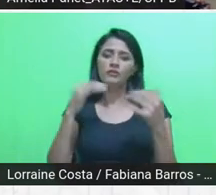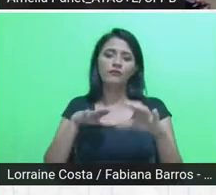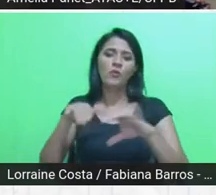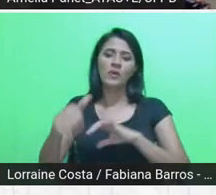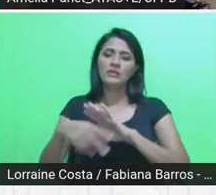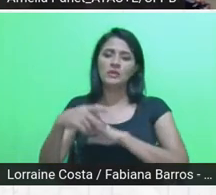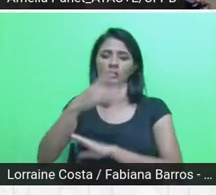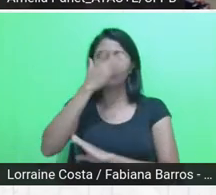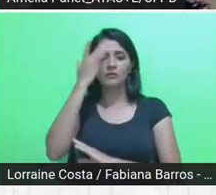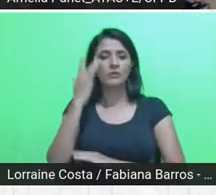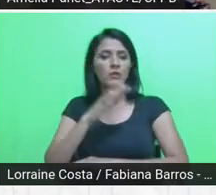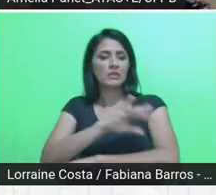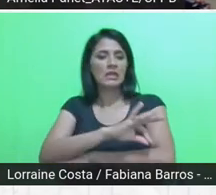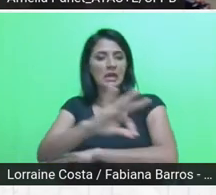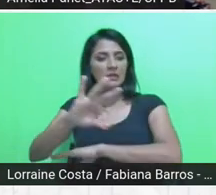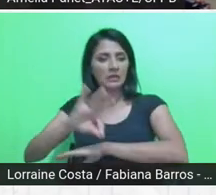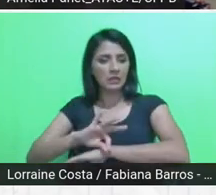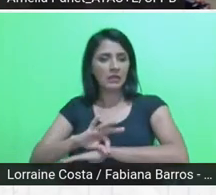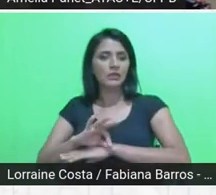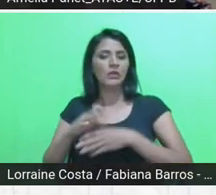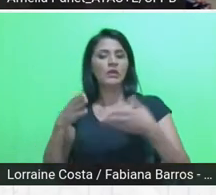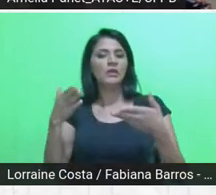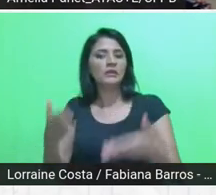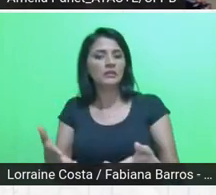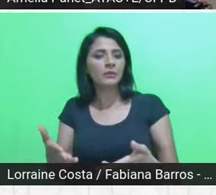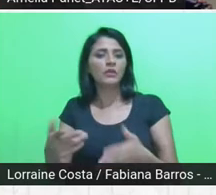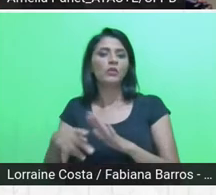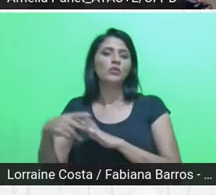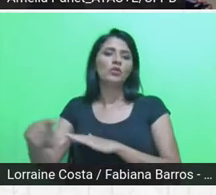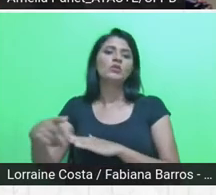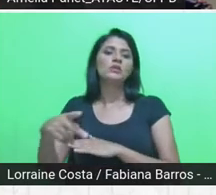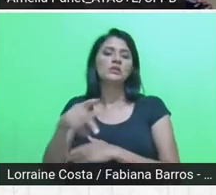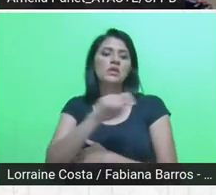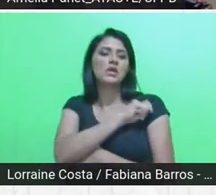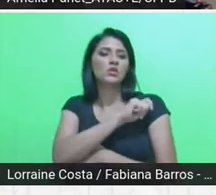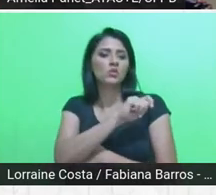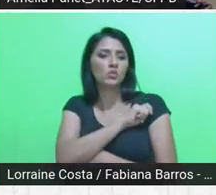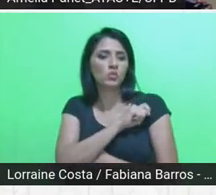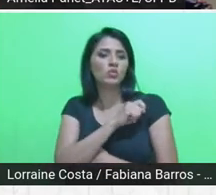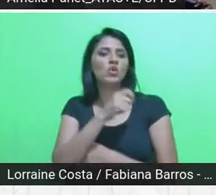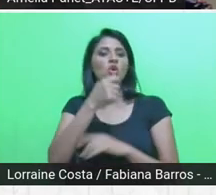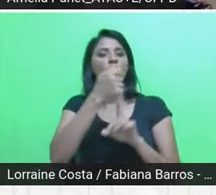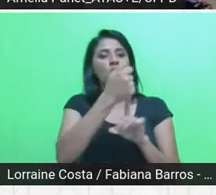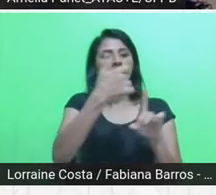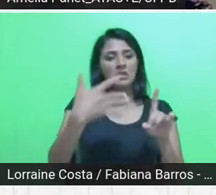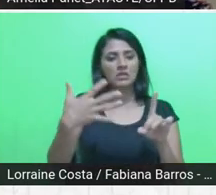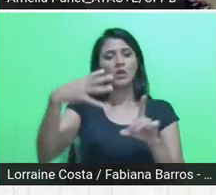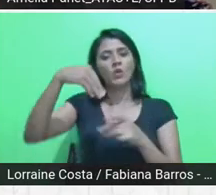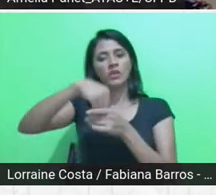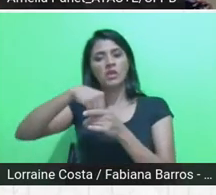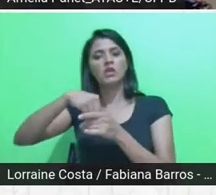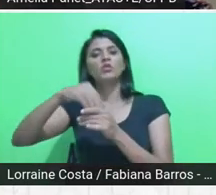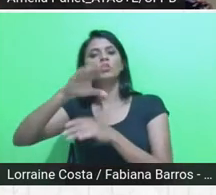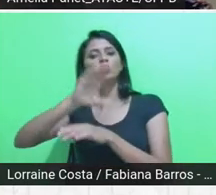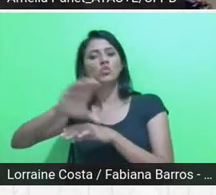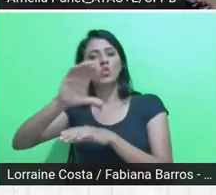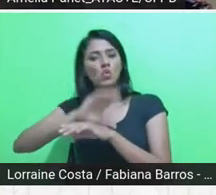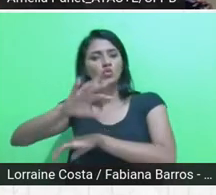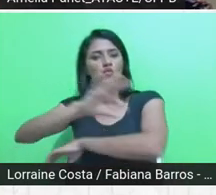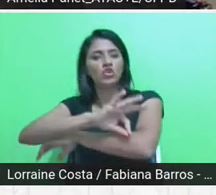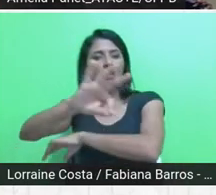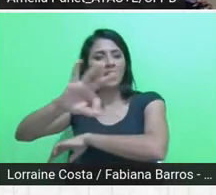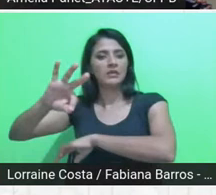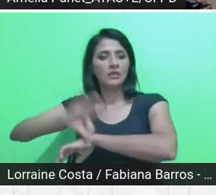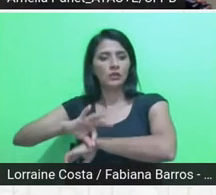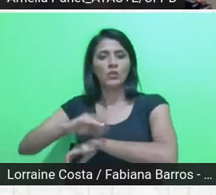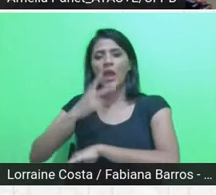através desse engajamento dos alunos com a extensão dentro do curso de arquitetura. Eu acho que a professora Ângela